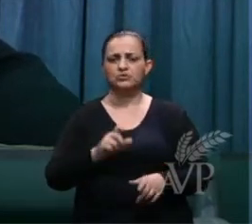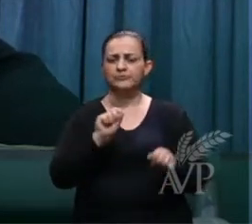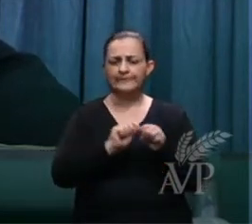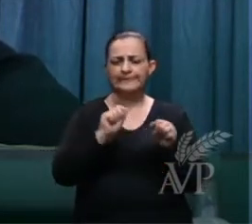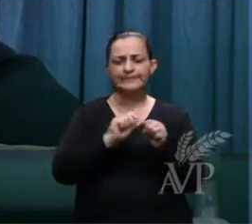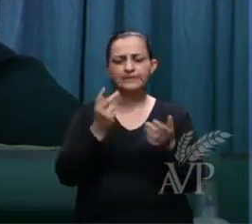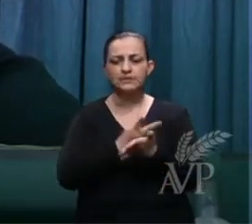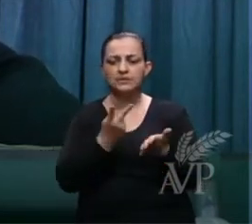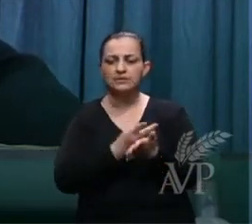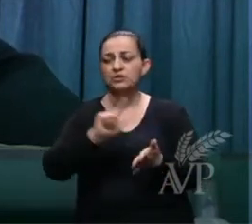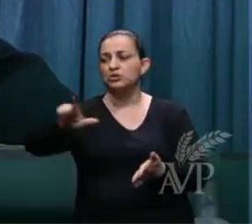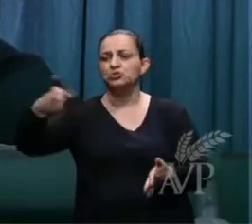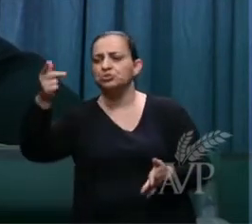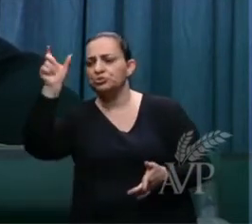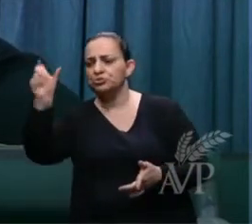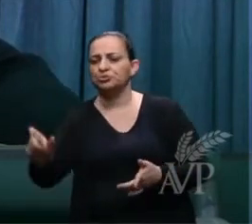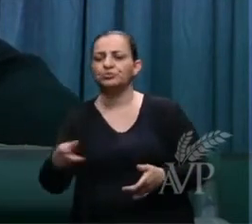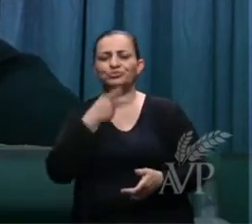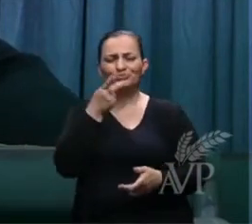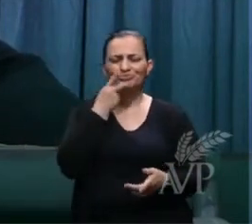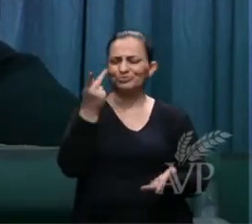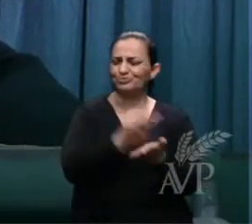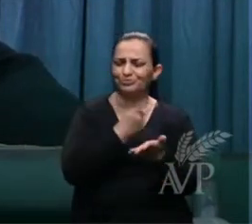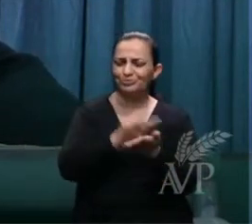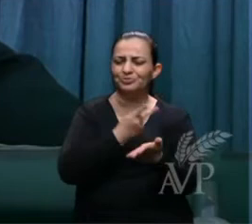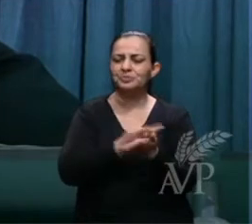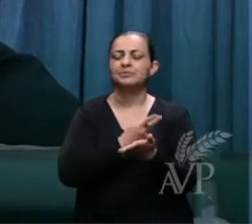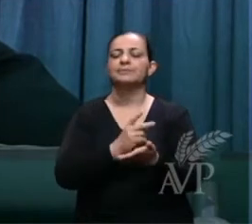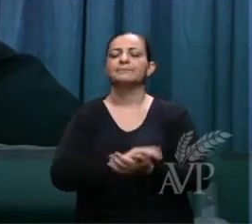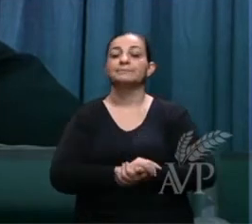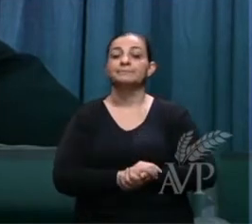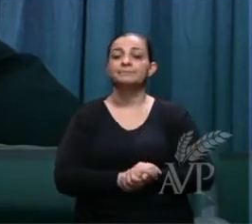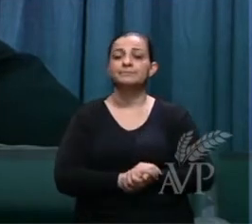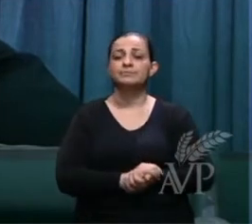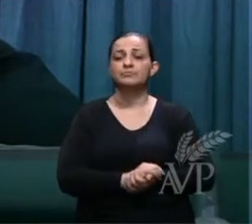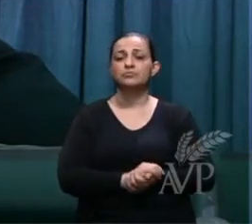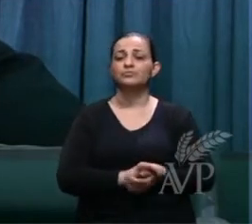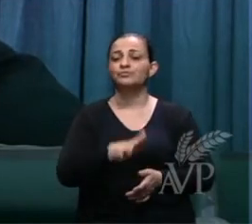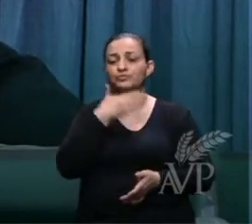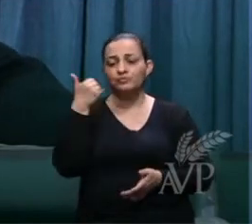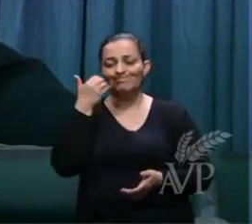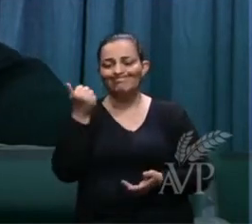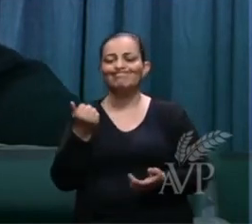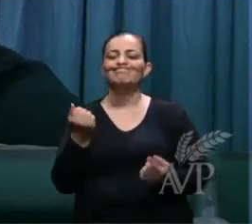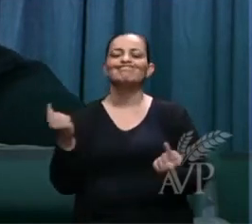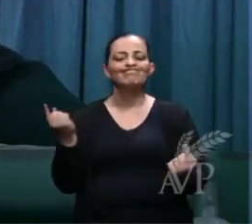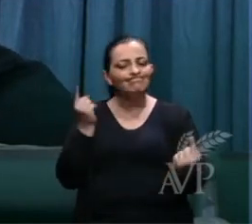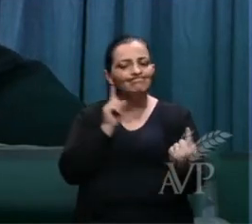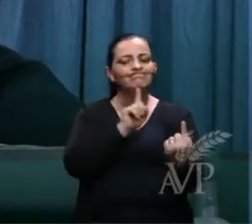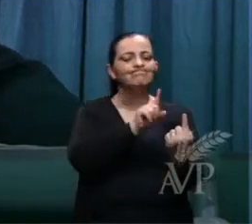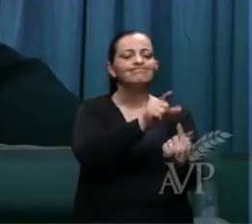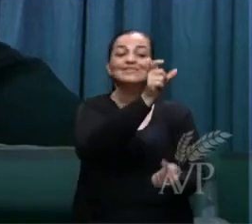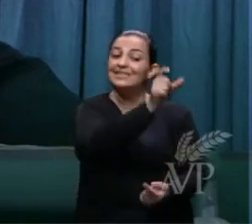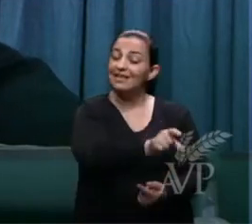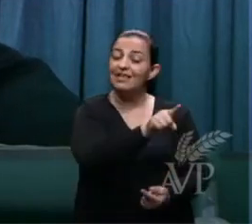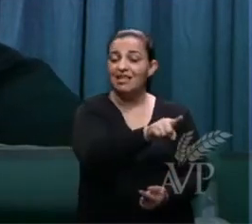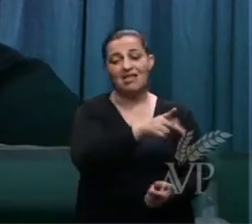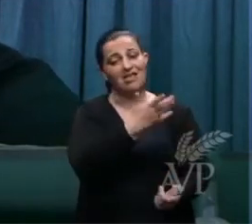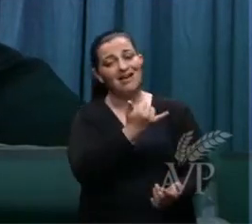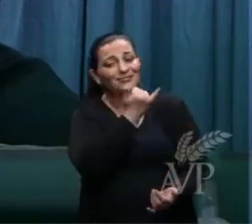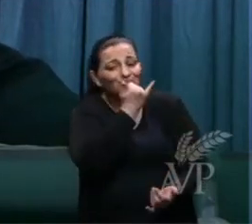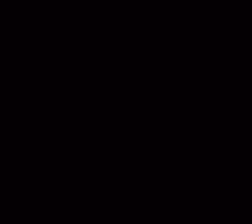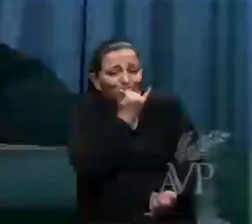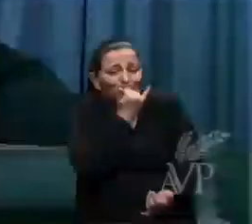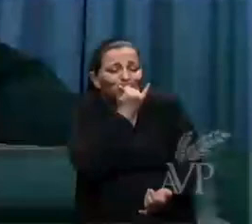erradamente você falou erradamente o melhor é chegar e dizer ir para aquela pessoa e dizer me